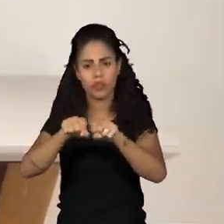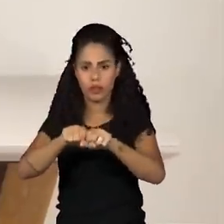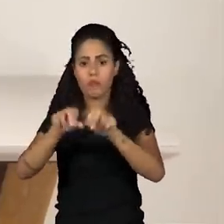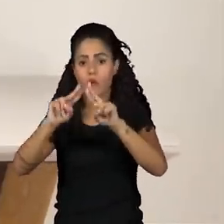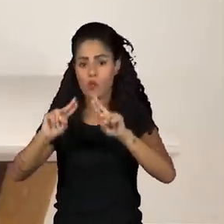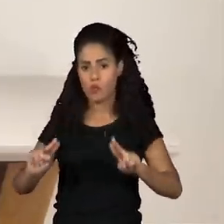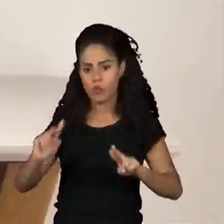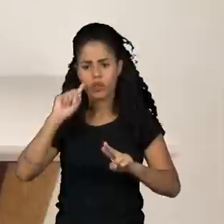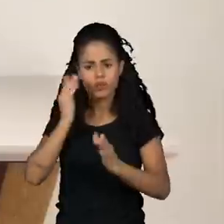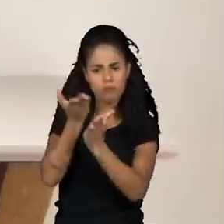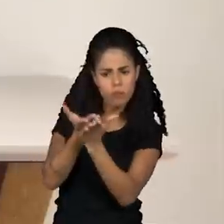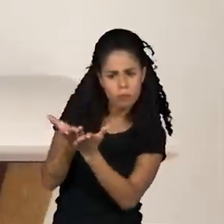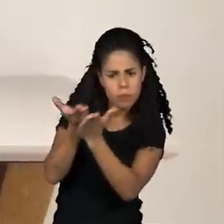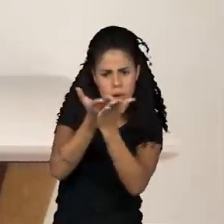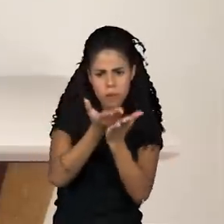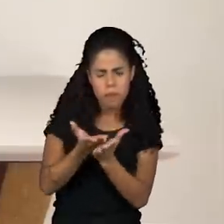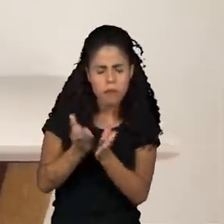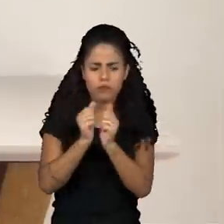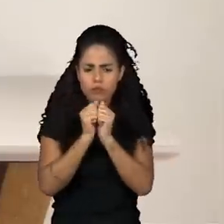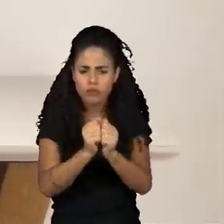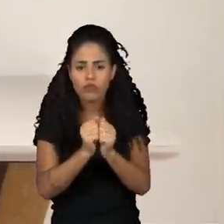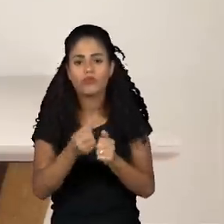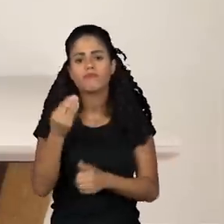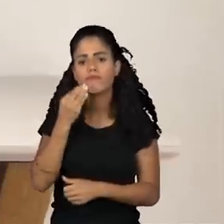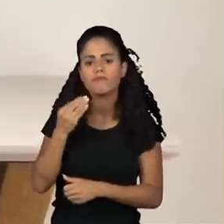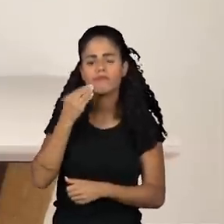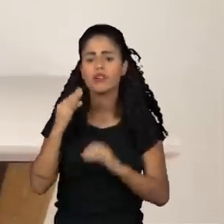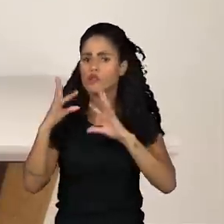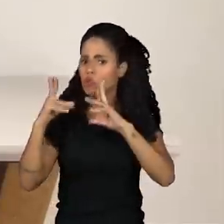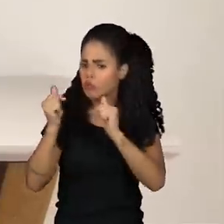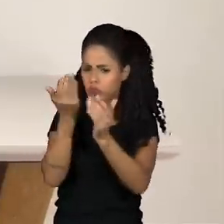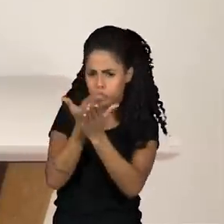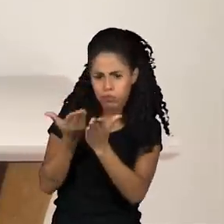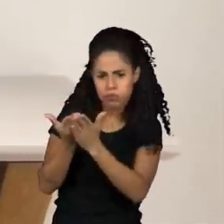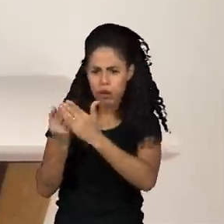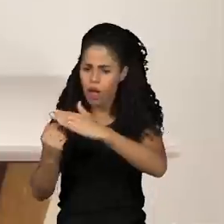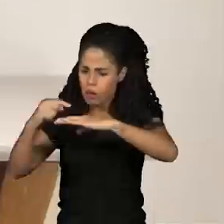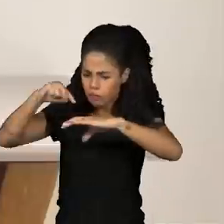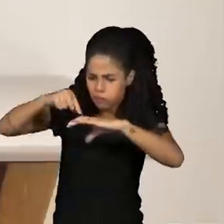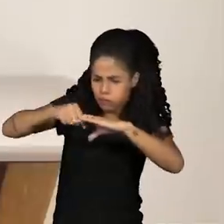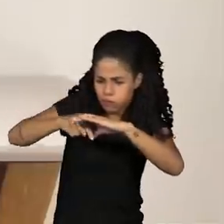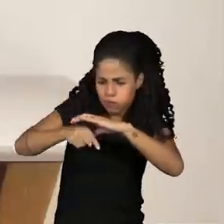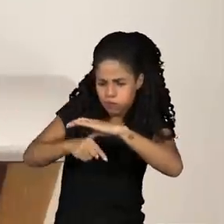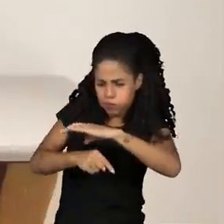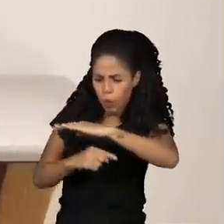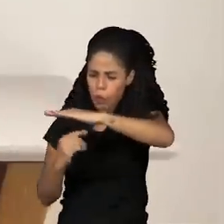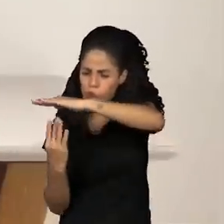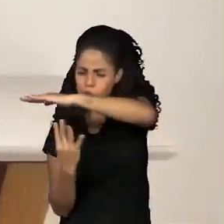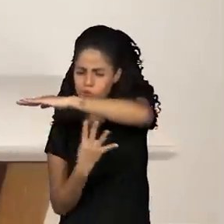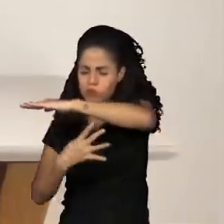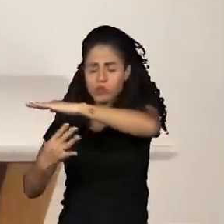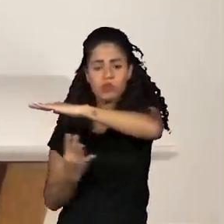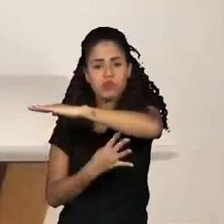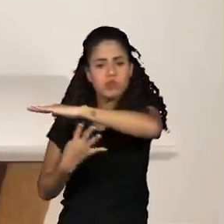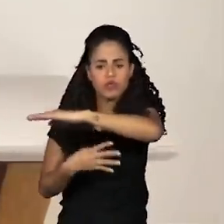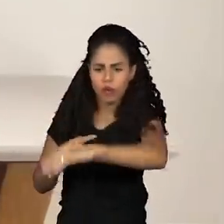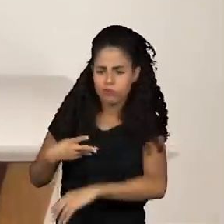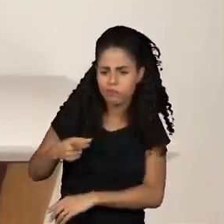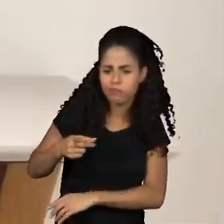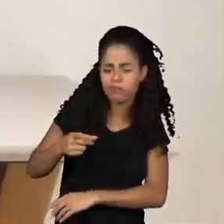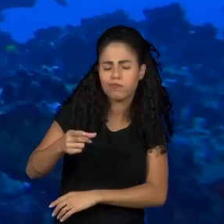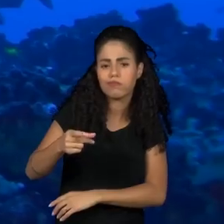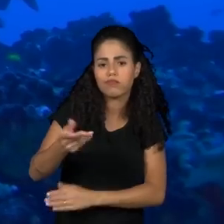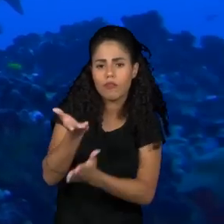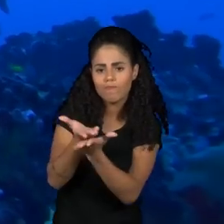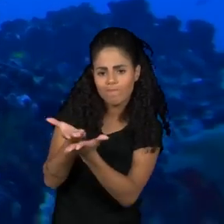criação de uma reserva da biosfera marinha, a primeira reserva da biosfera marinha brasileira ao longo da cadeia Vitória